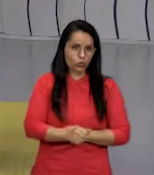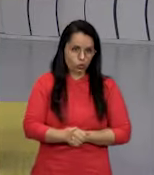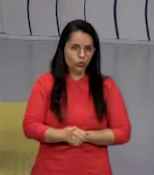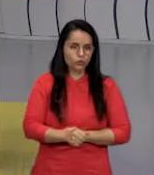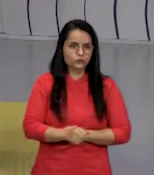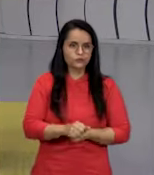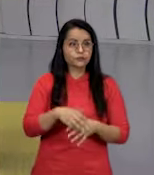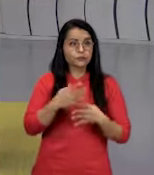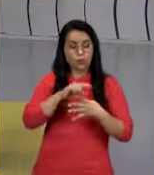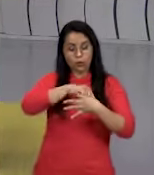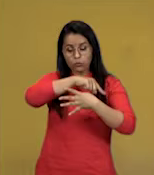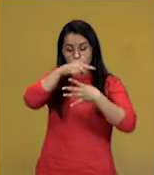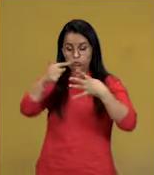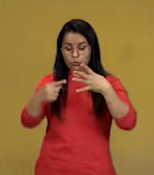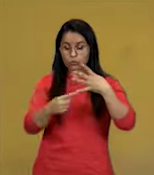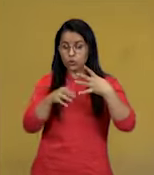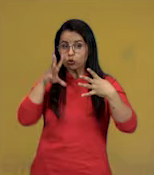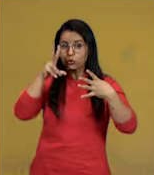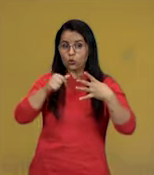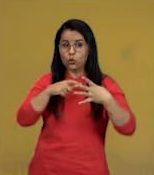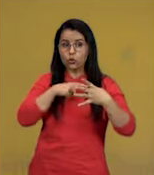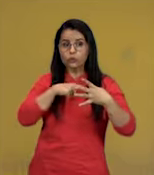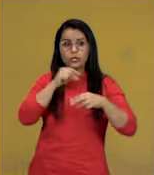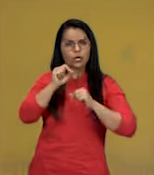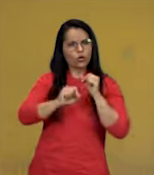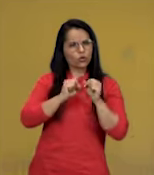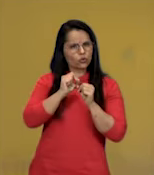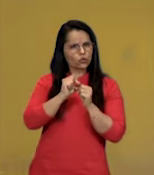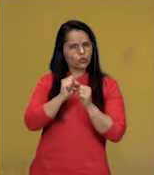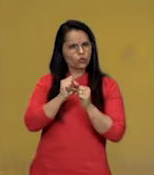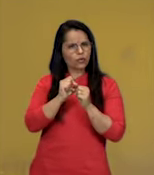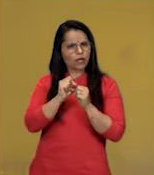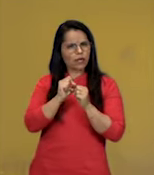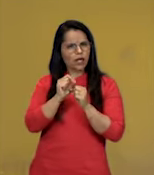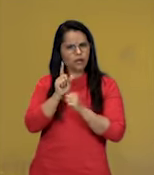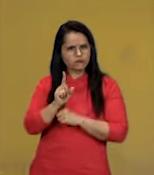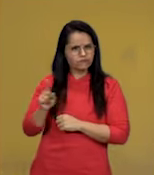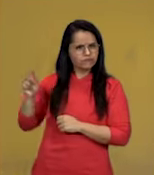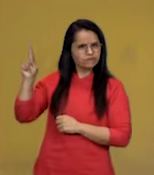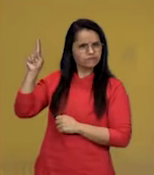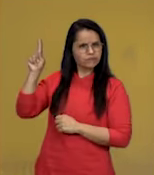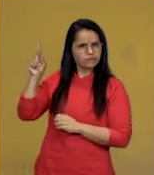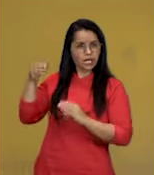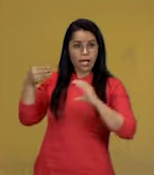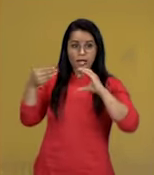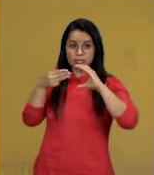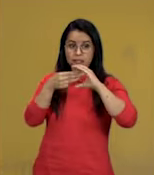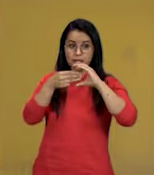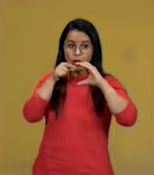todos esses organismos, eles vão possuir a célula do tipo eucarionte.